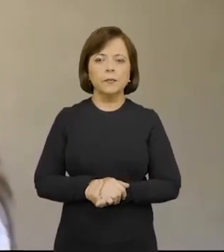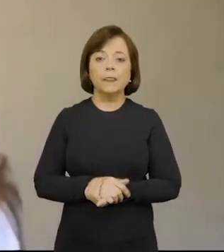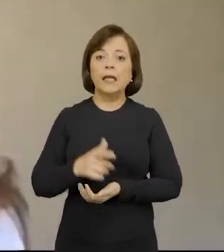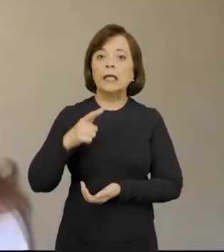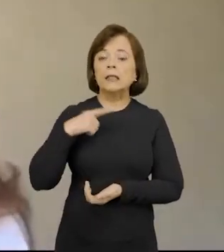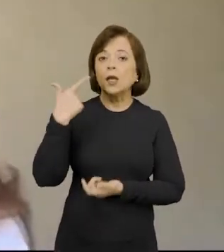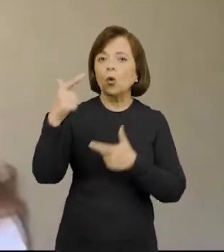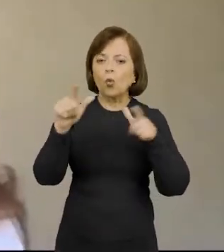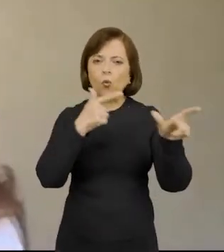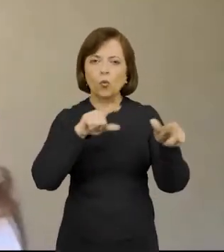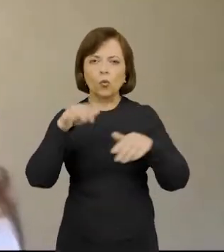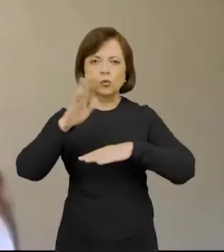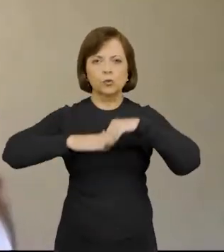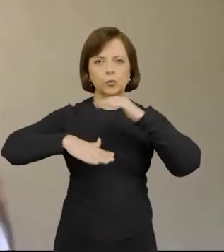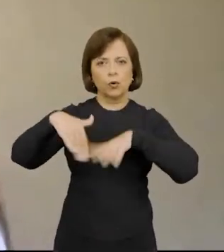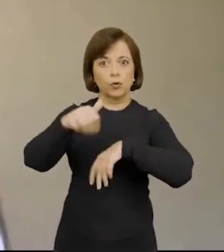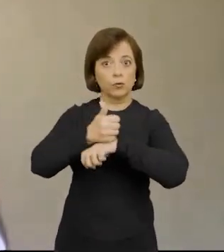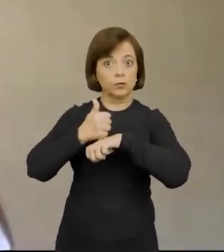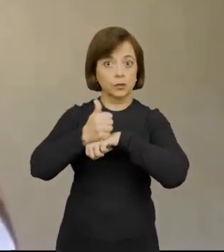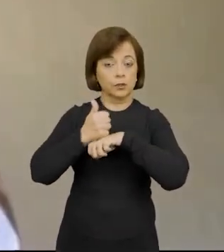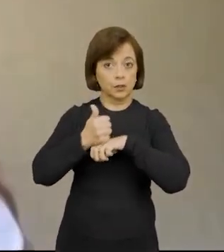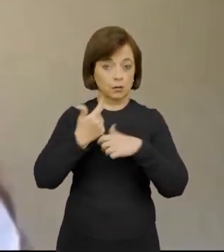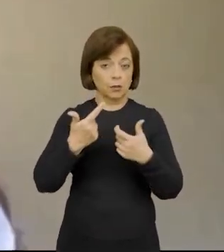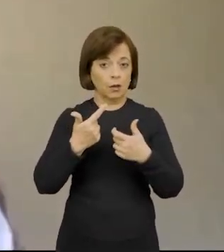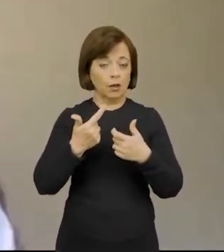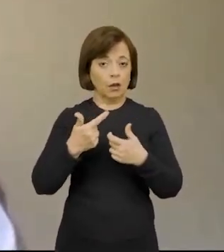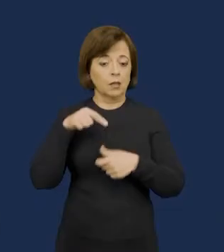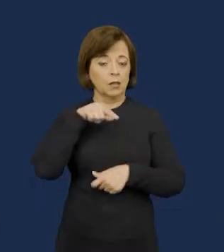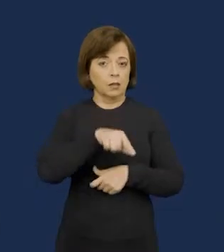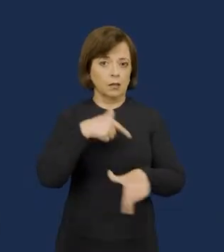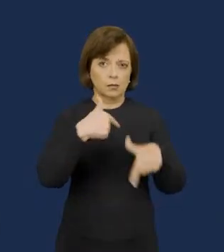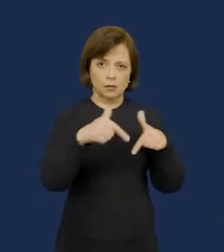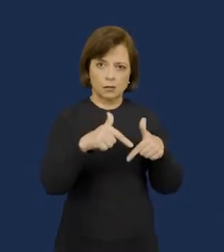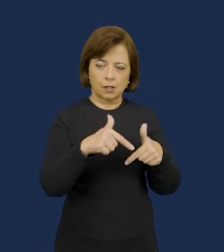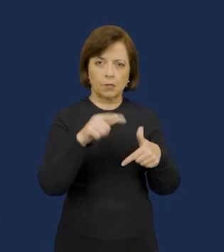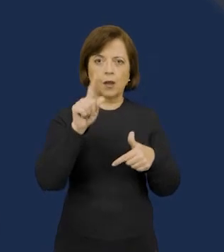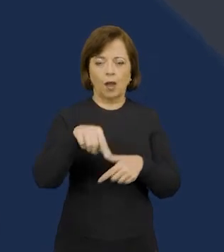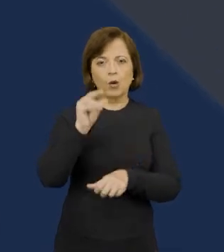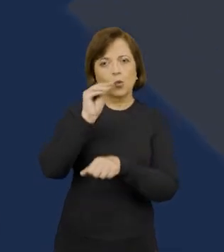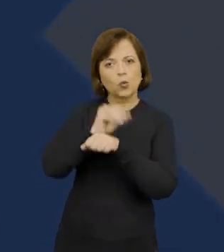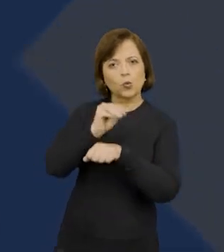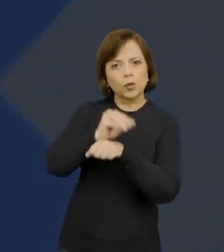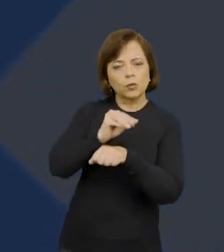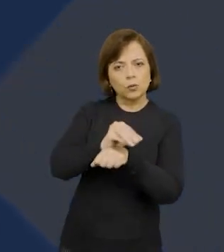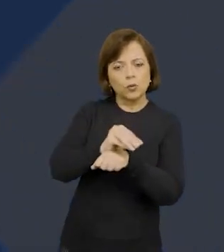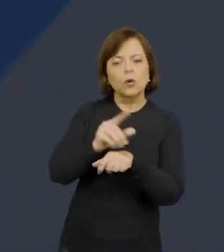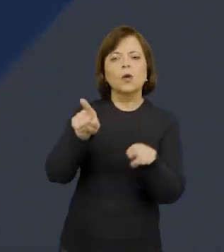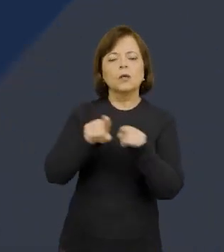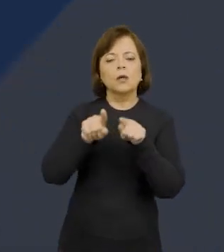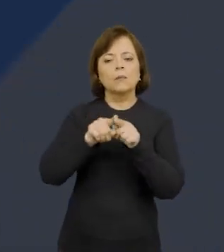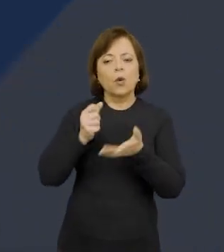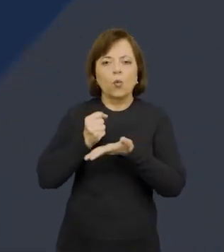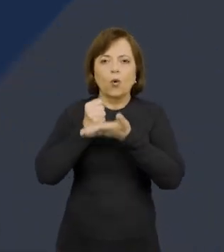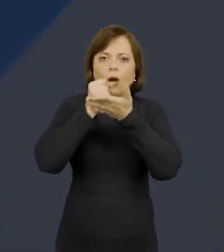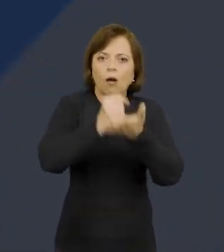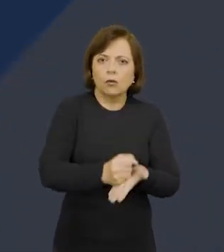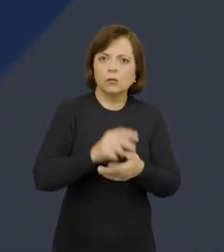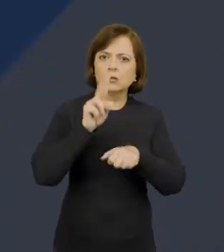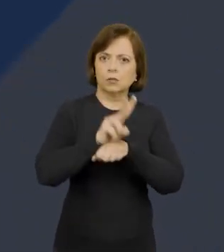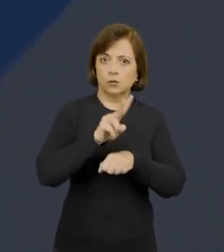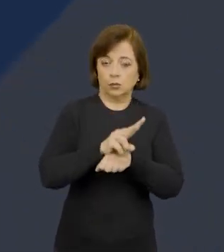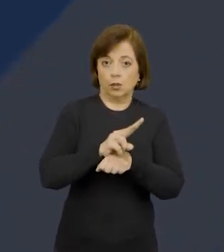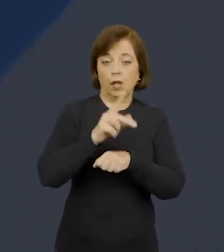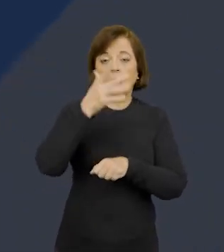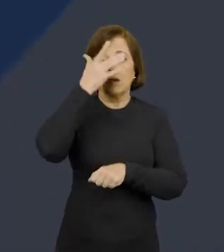existem outros tipos de profissionais nesse serviço, que são os cuidadores e os auxiliares de cuidador. São pessoas